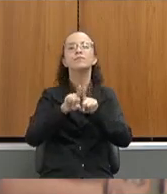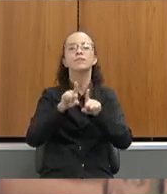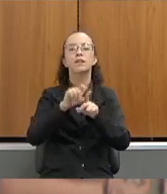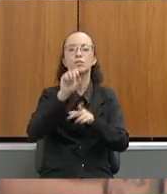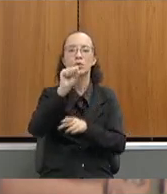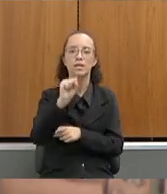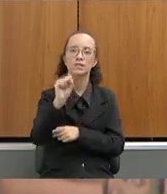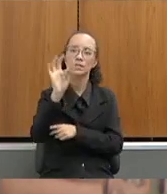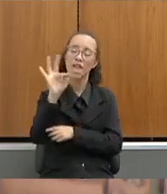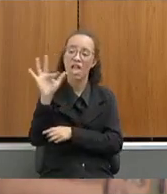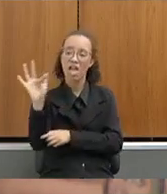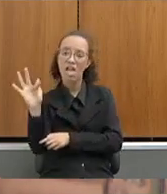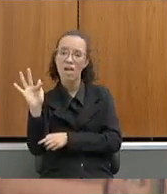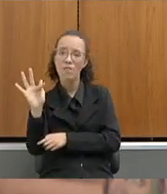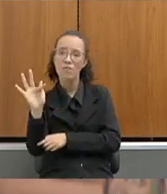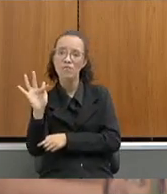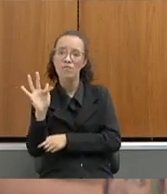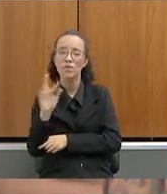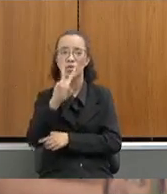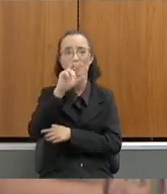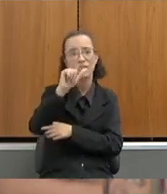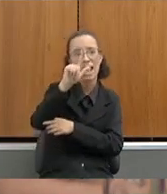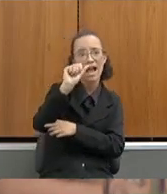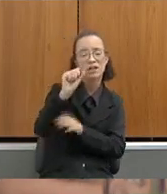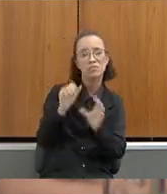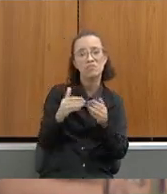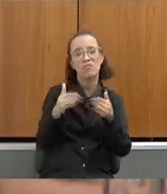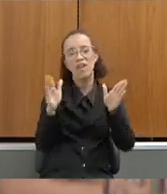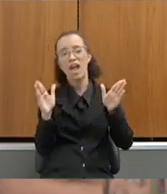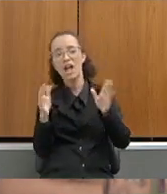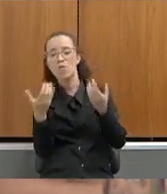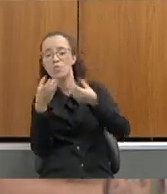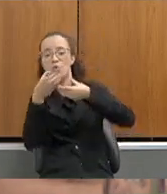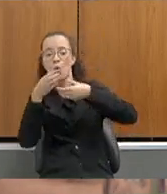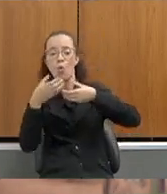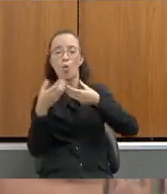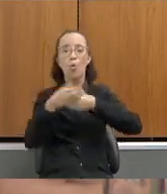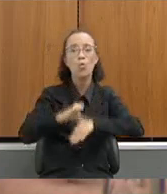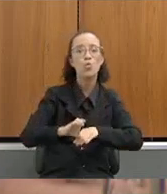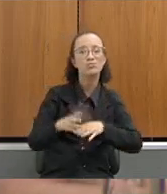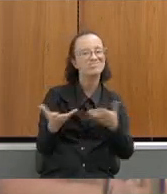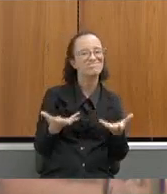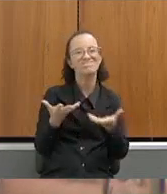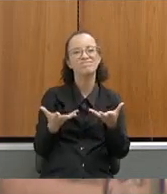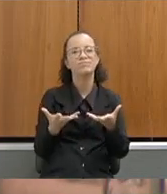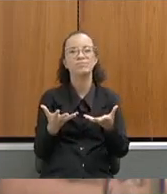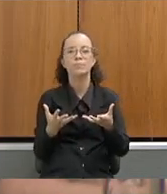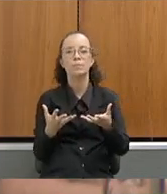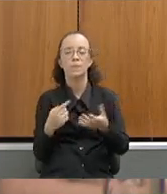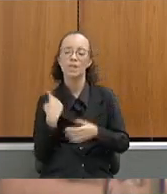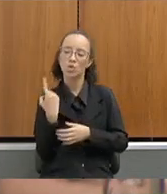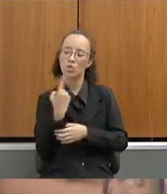STF, em relação a cargo vago, nomeação de concurso, esse assunto já foi objeto de assembleia fiscaliza anterior.